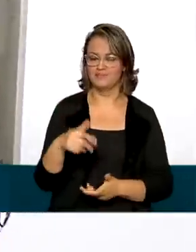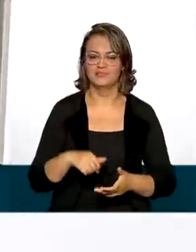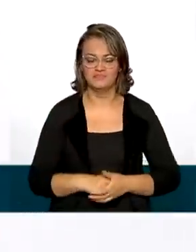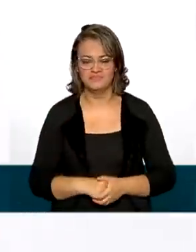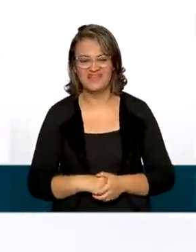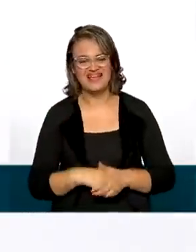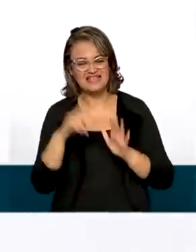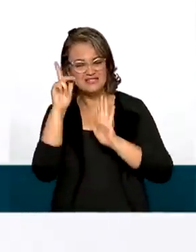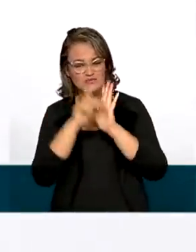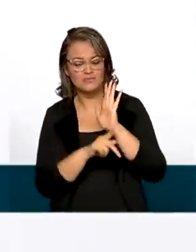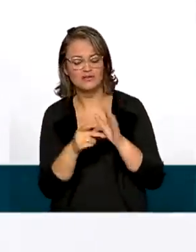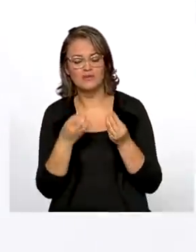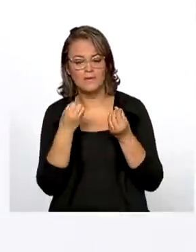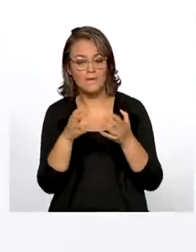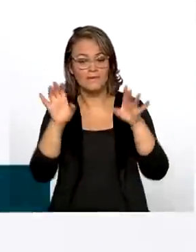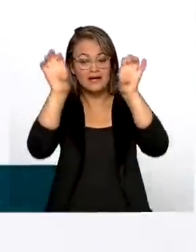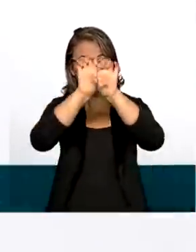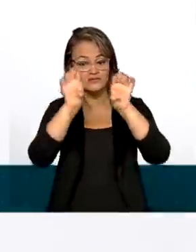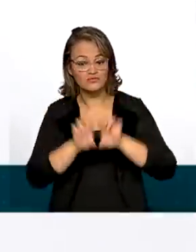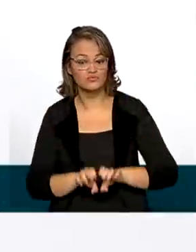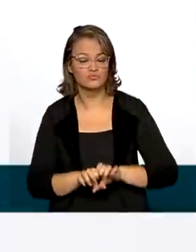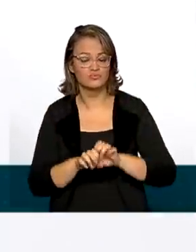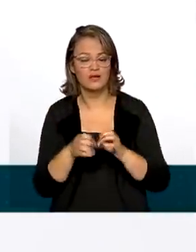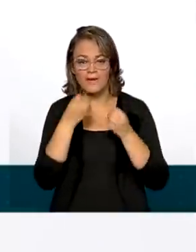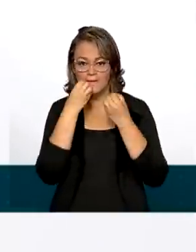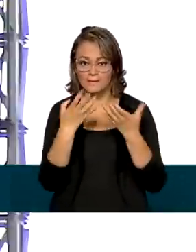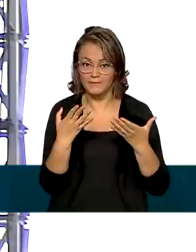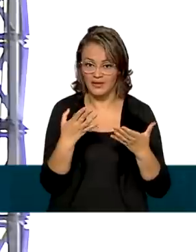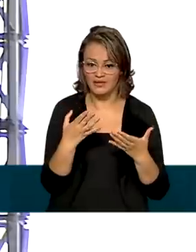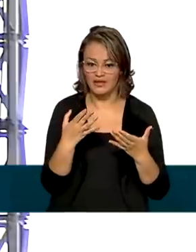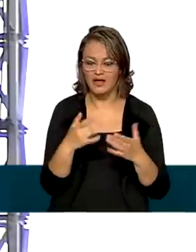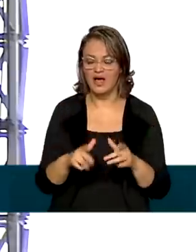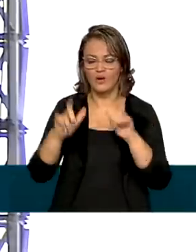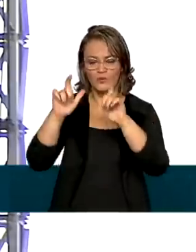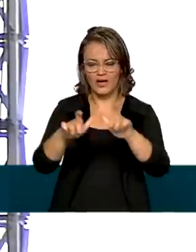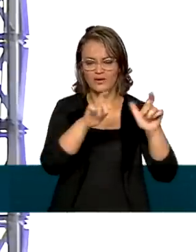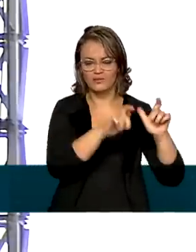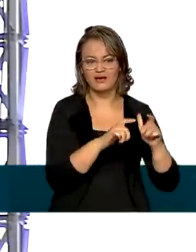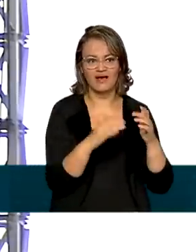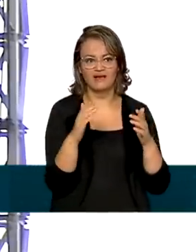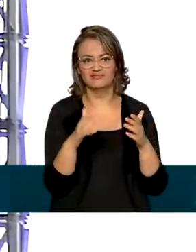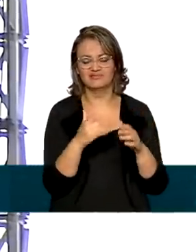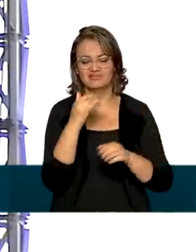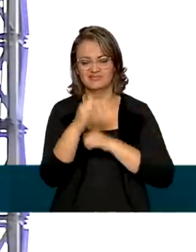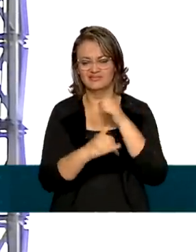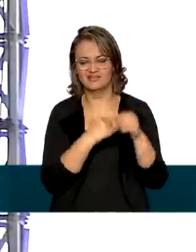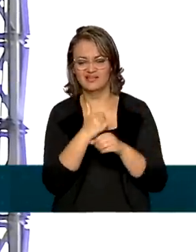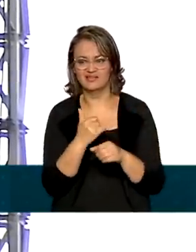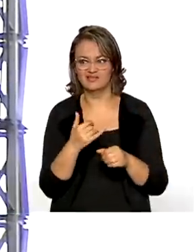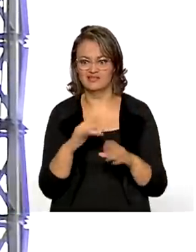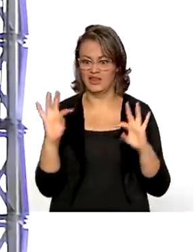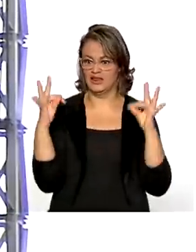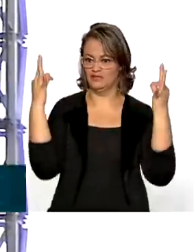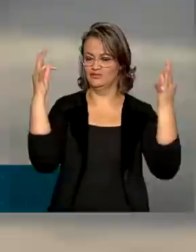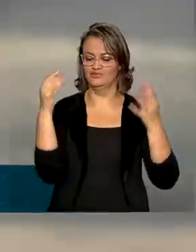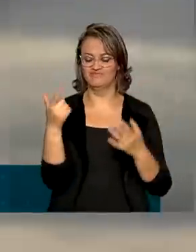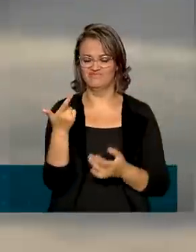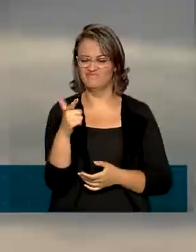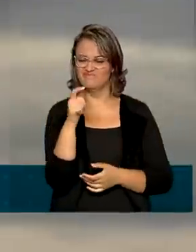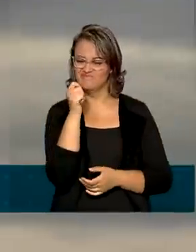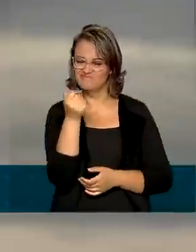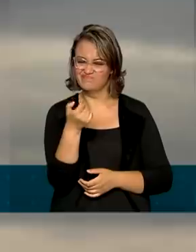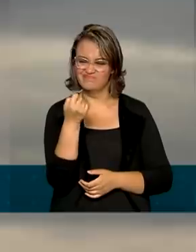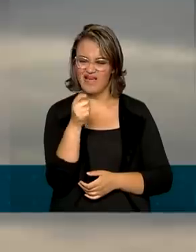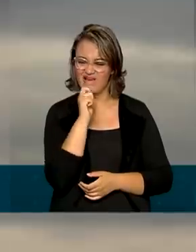O plano vai levar infraestrutura de suporte à banda larga, a locais que ainda não possuem redes modernas de telecomunicações,